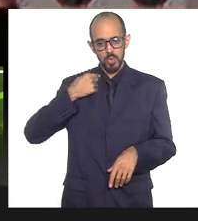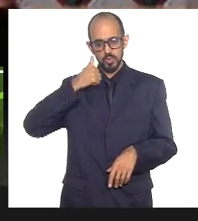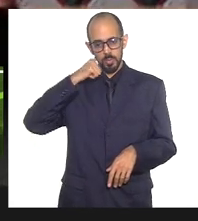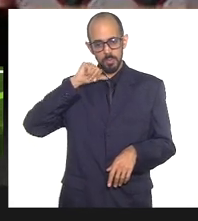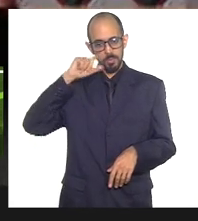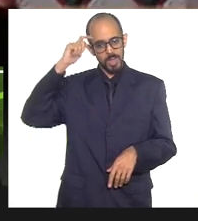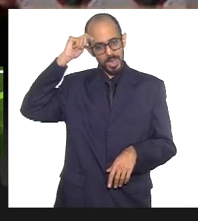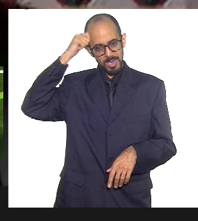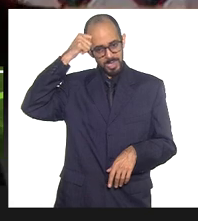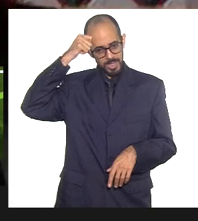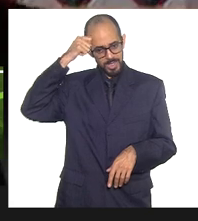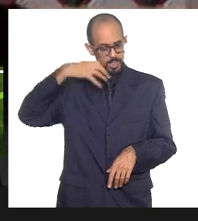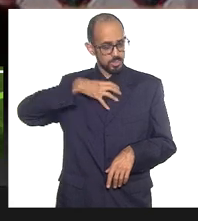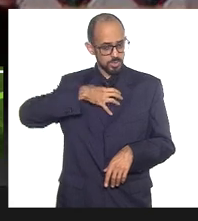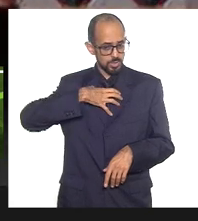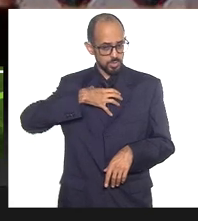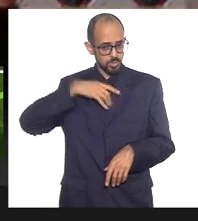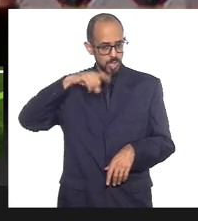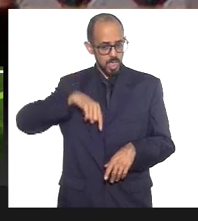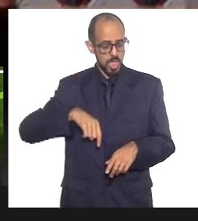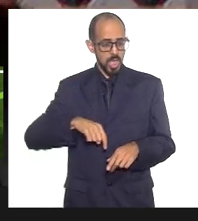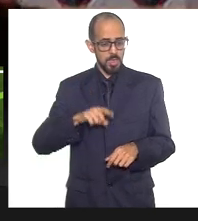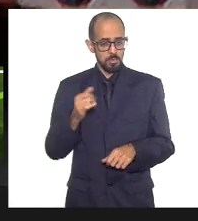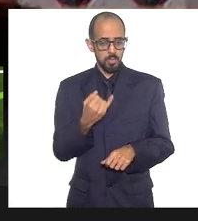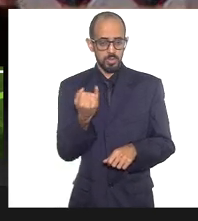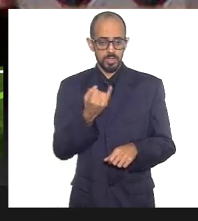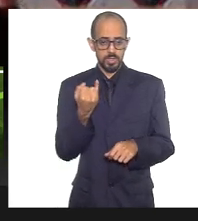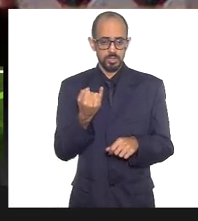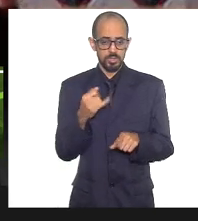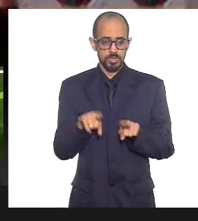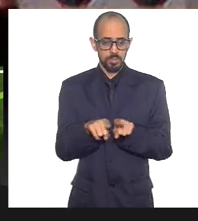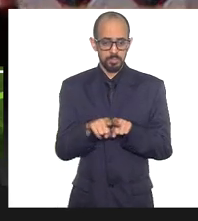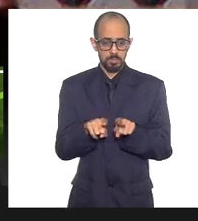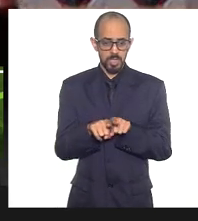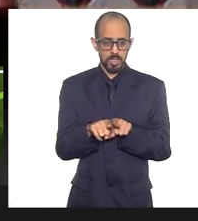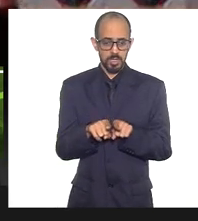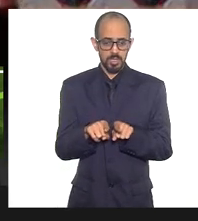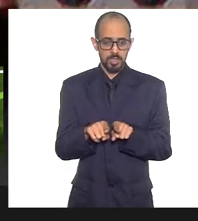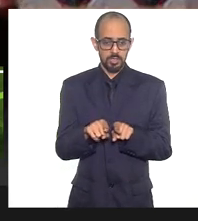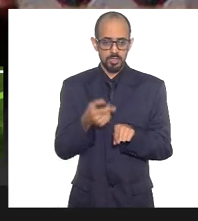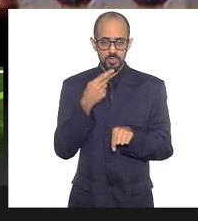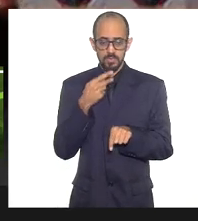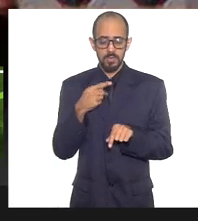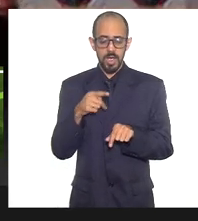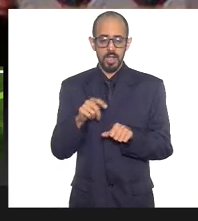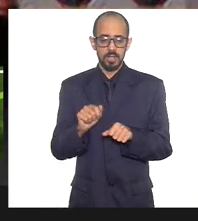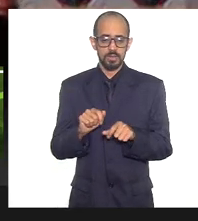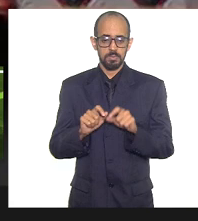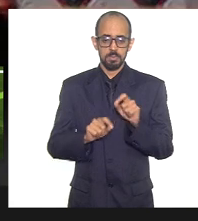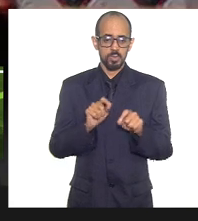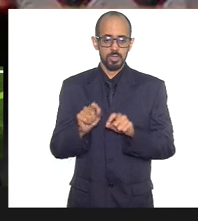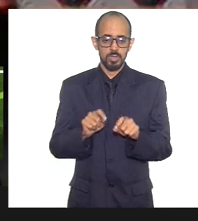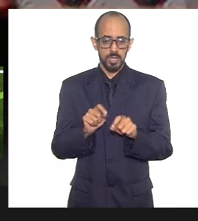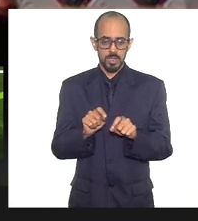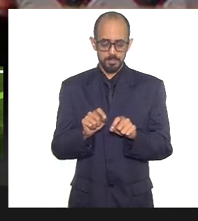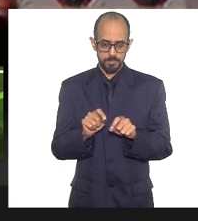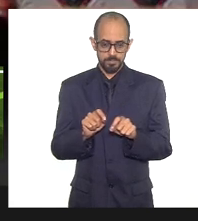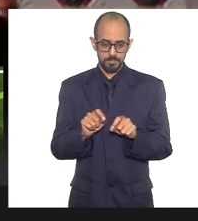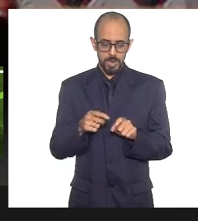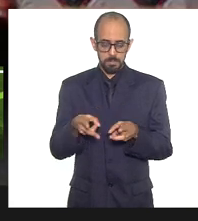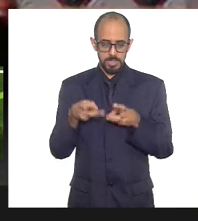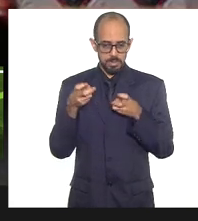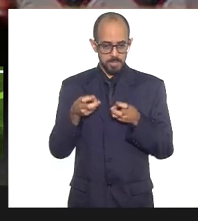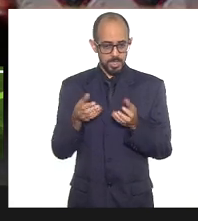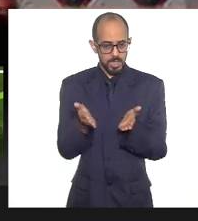é um lugar e é importante que a gente coloque para que a gente veja que evangélicos e